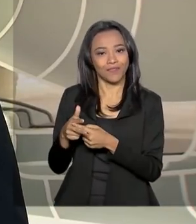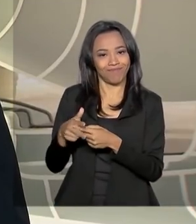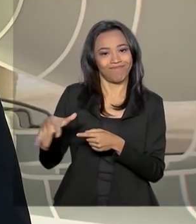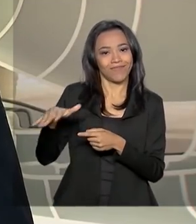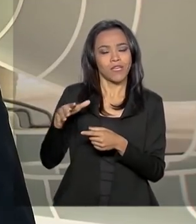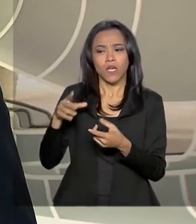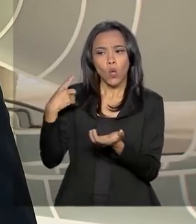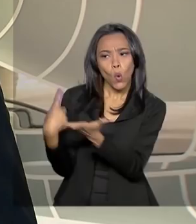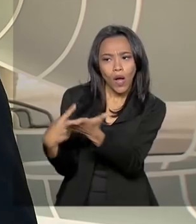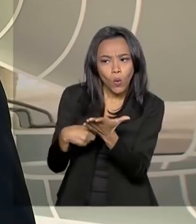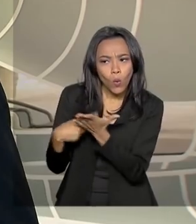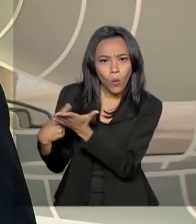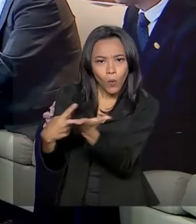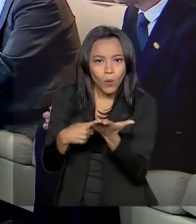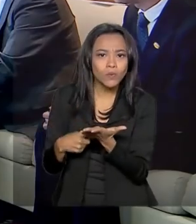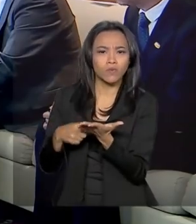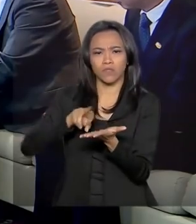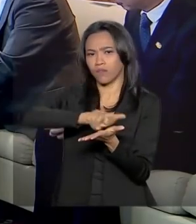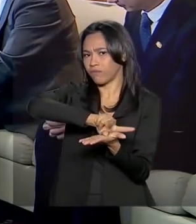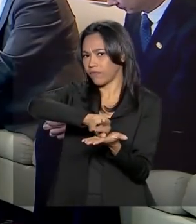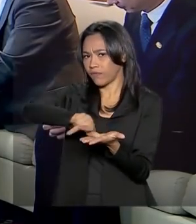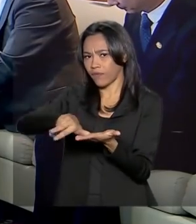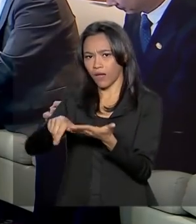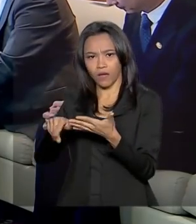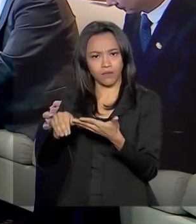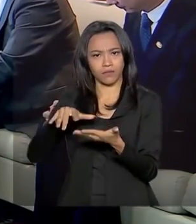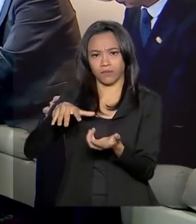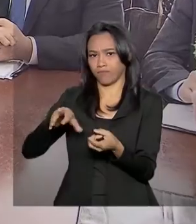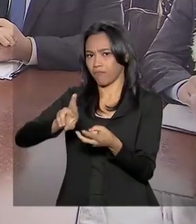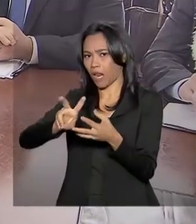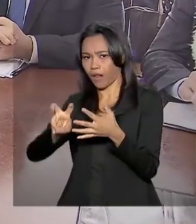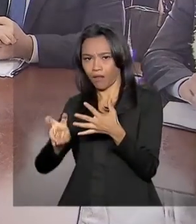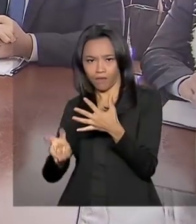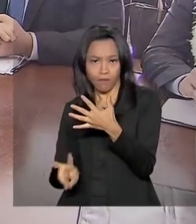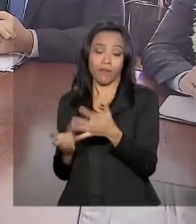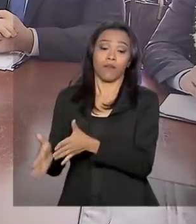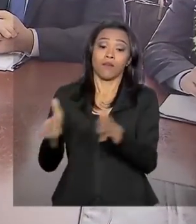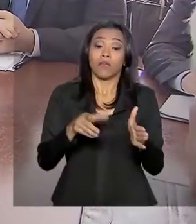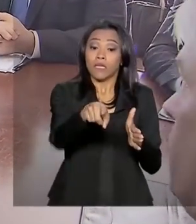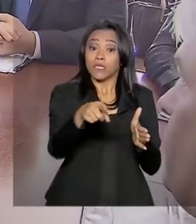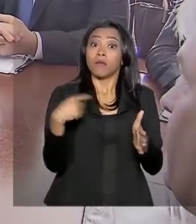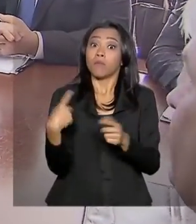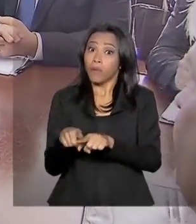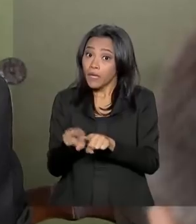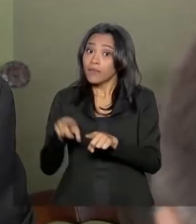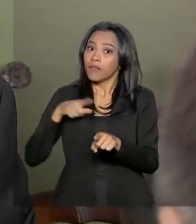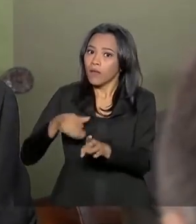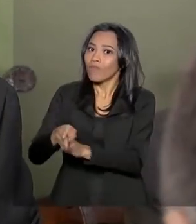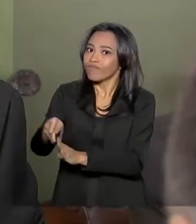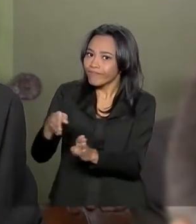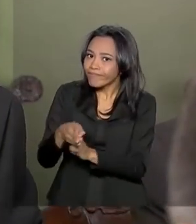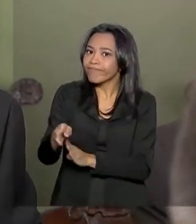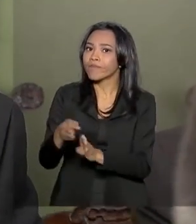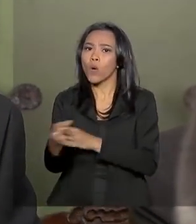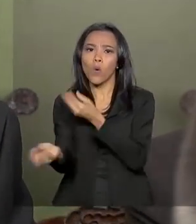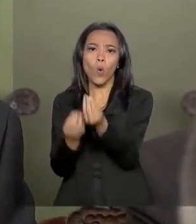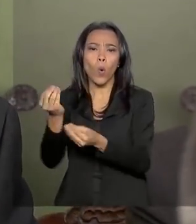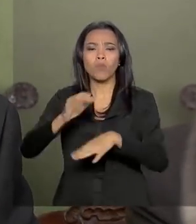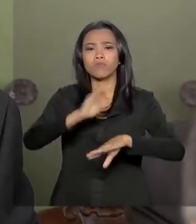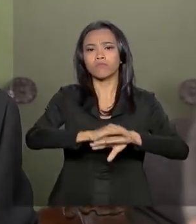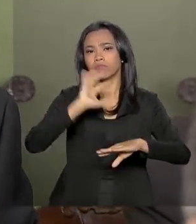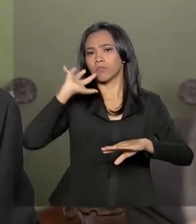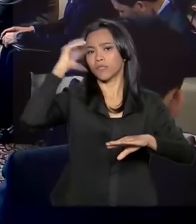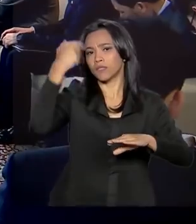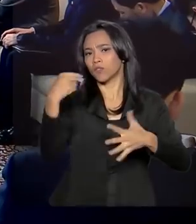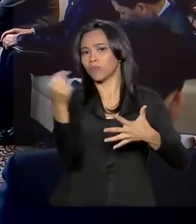chegar a acordos em uma série de áreas. Ao final de cada cúpula, o grupo faz recomendações a respeito das tomadas